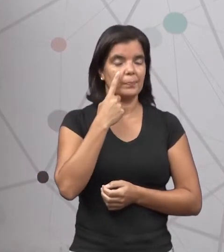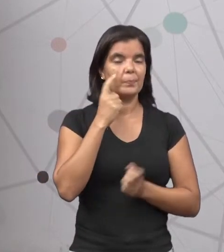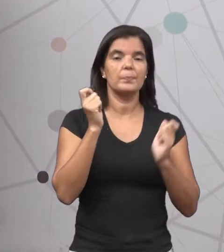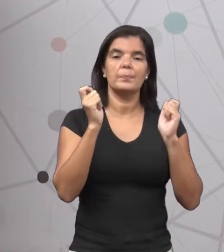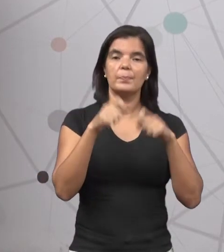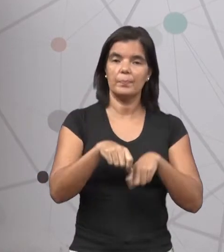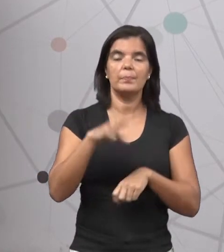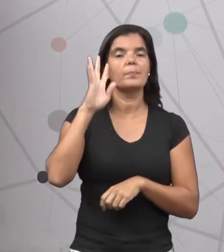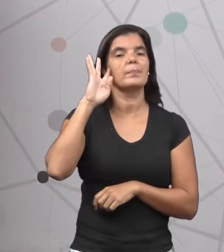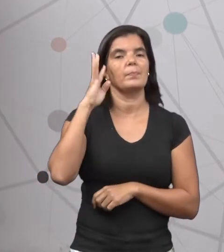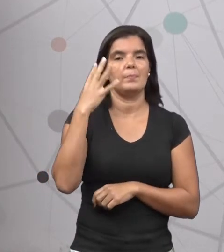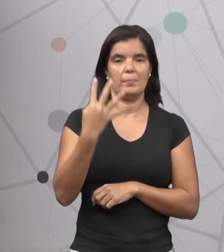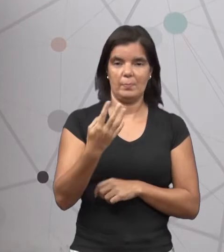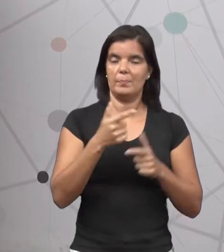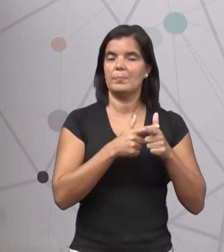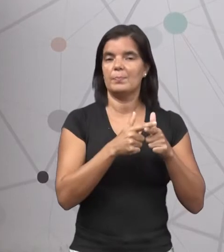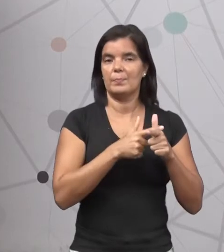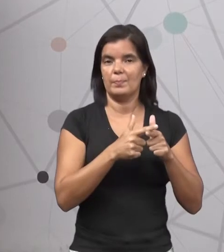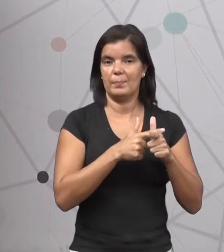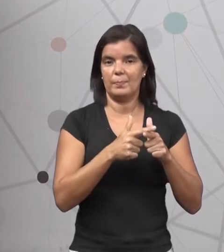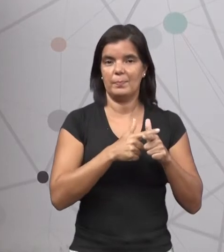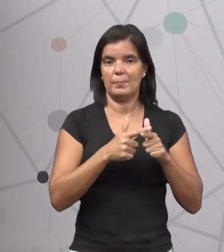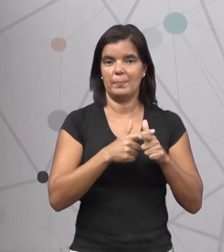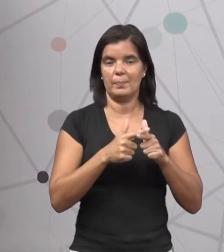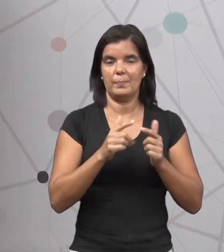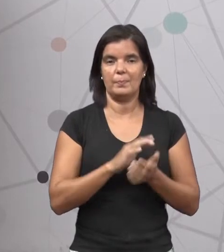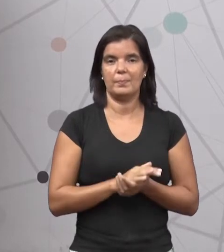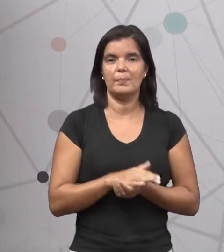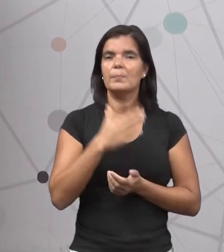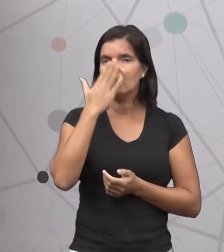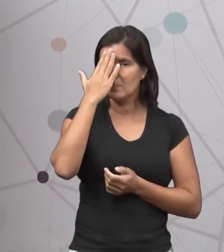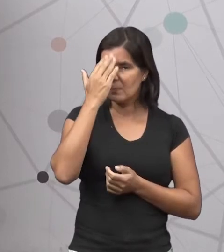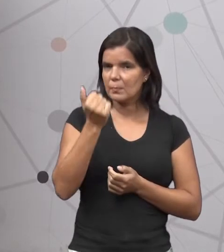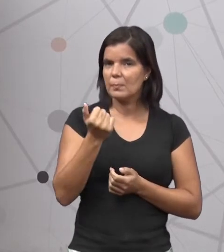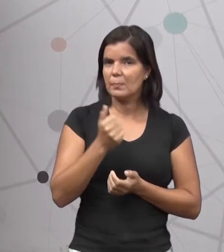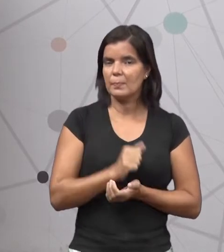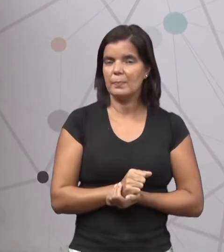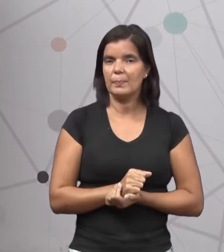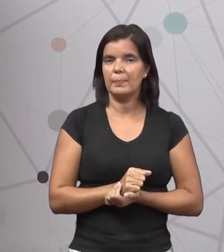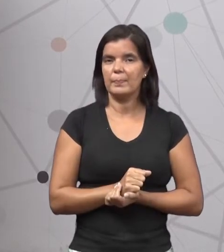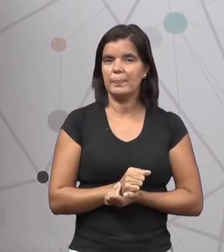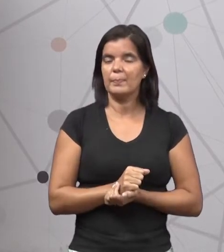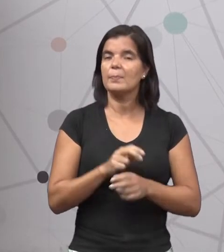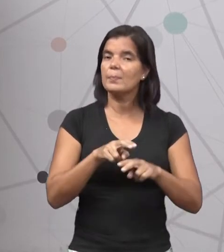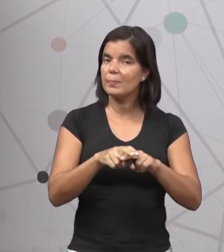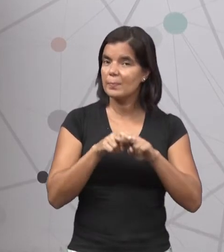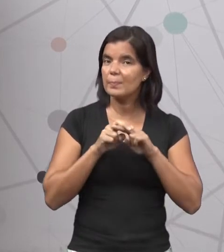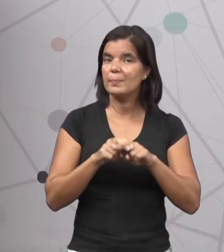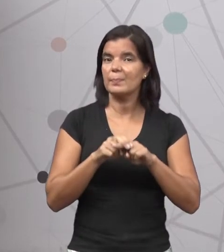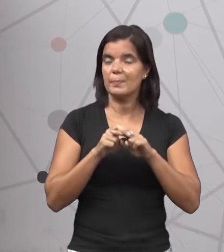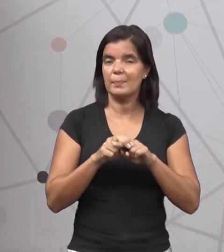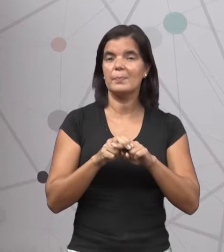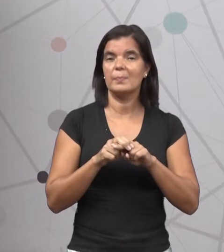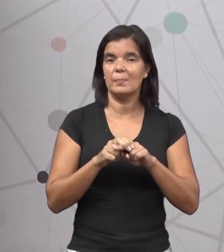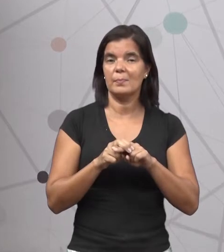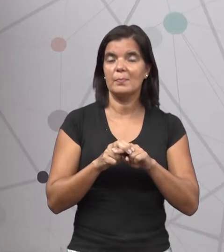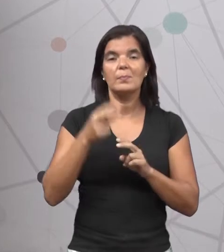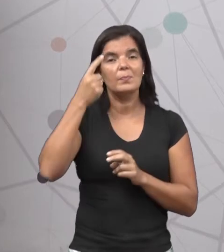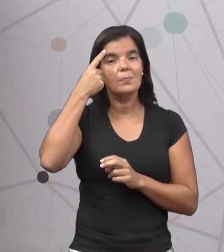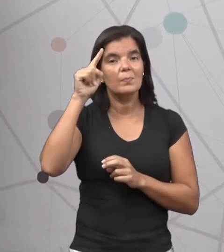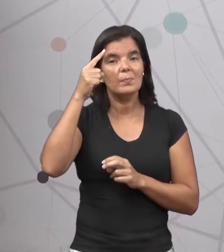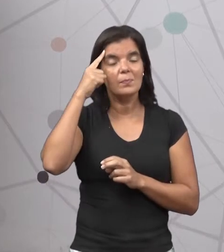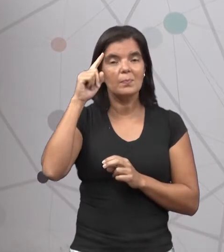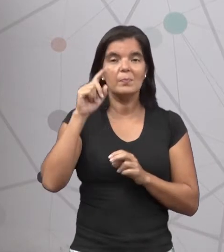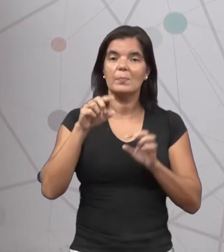puderam resolver esse problema Você sabia que é por isso Que foi criada